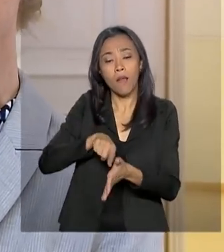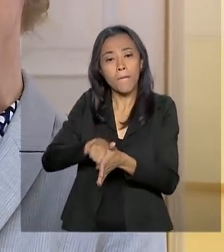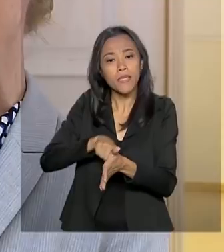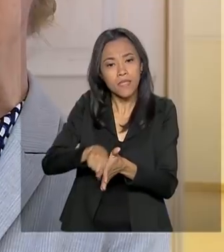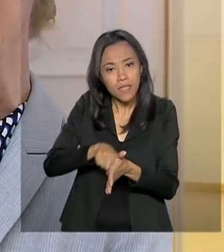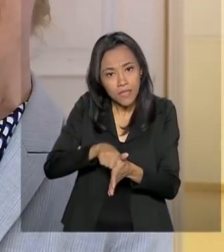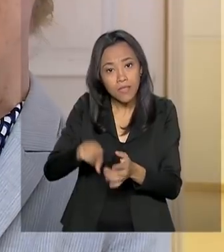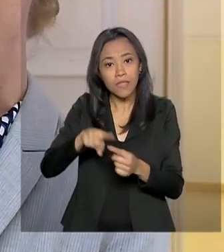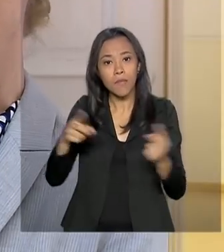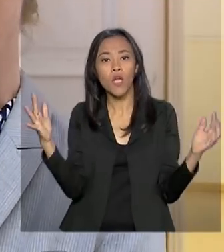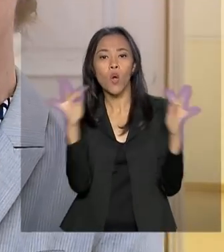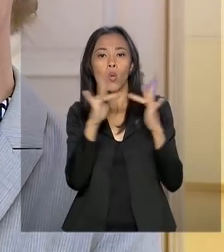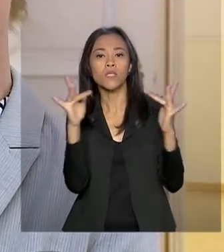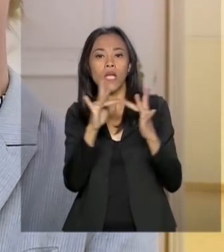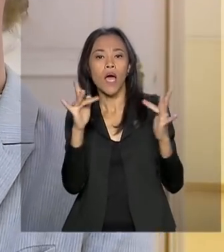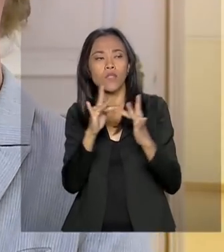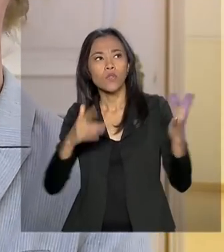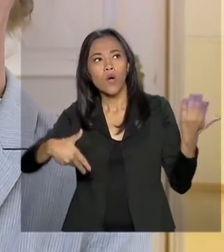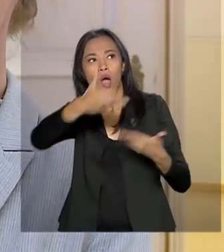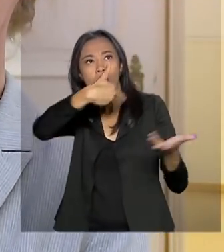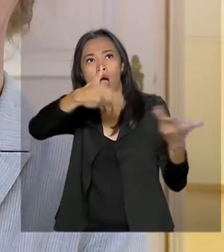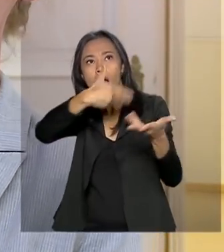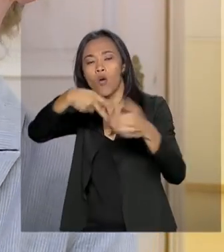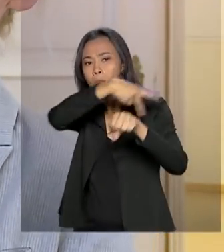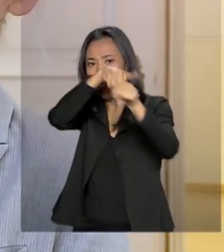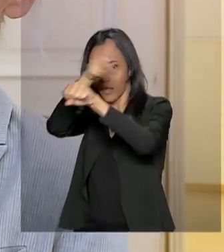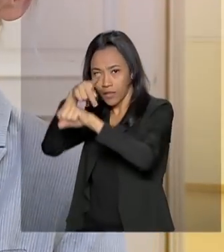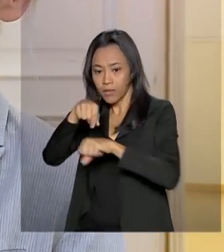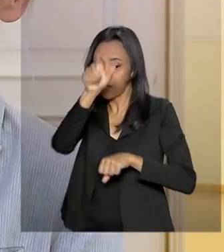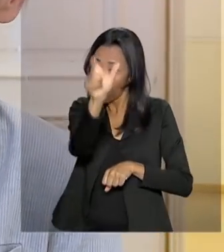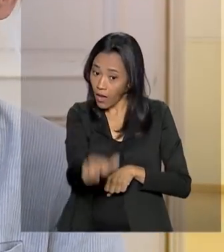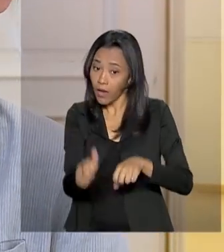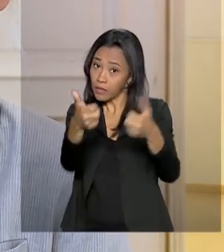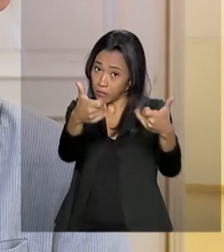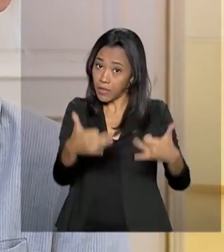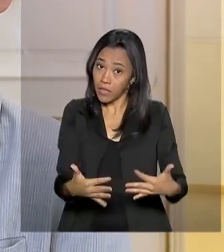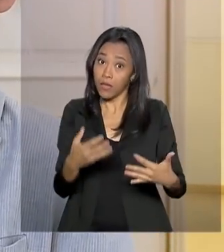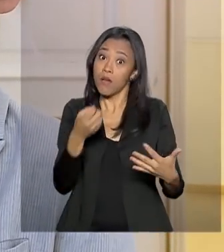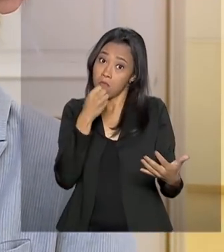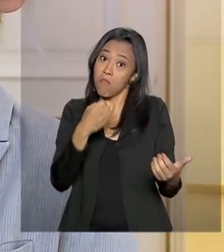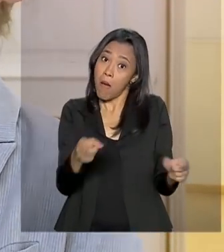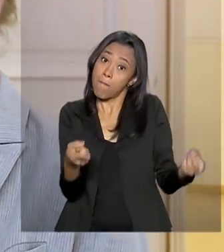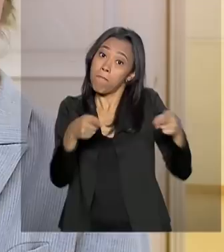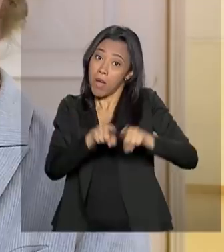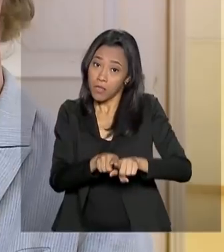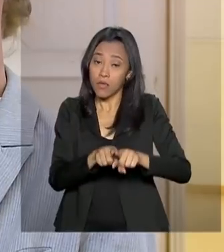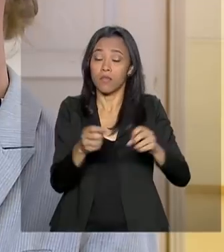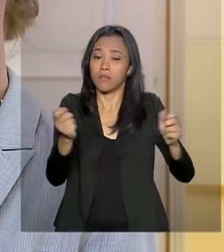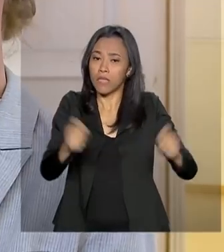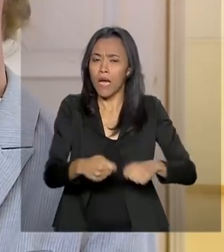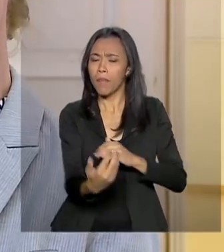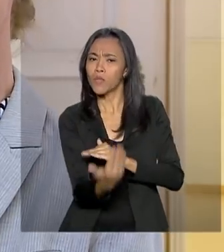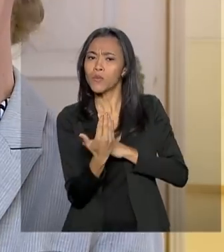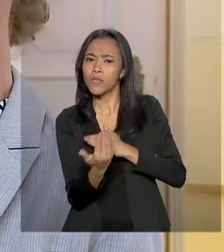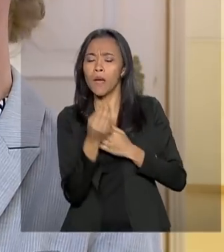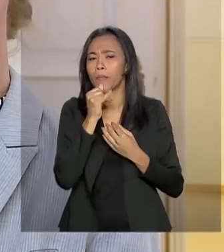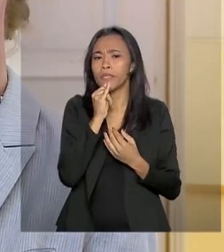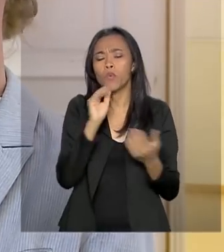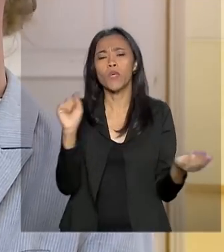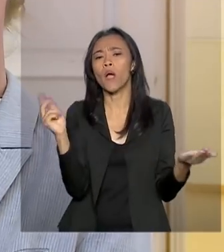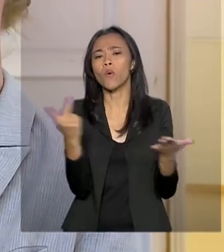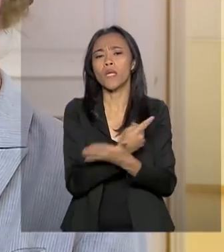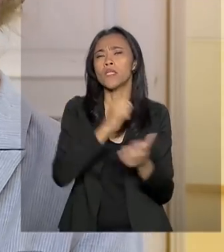relações internacionais do governo austríaco, a parceria pode ajudar, por exemplo, a entender questões como as mudanças